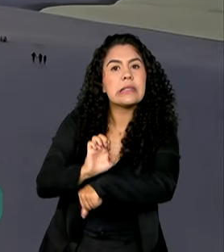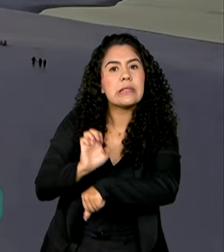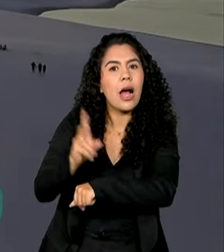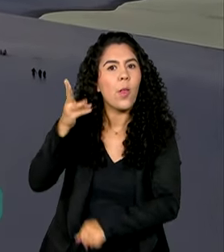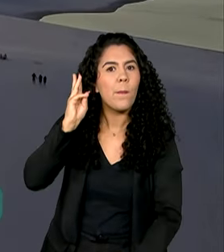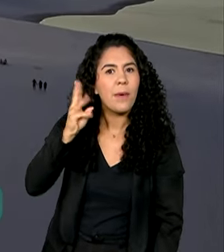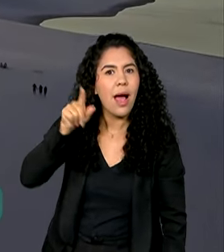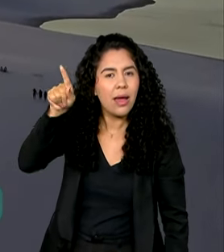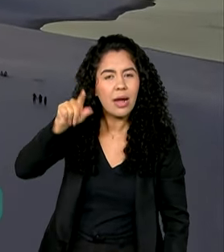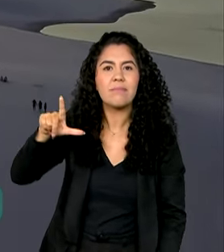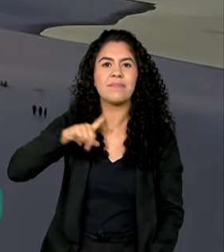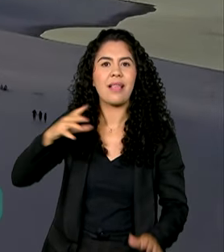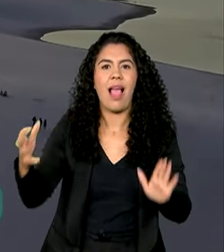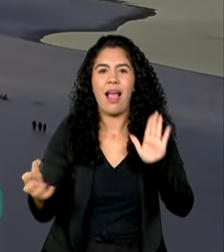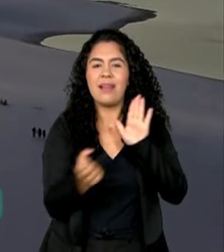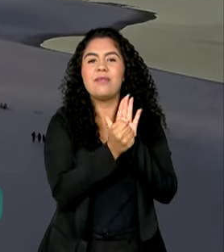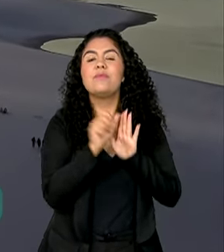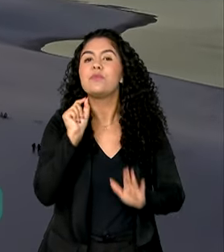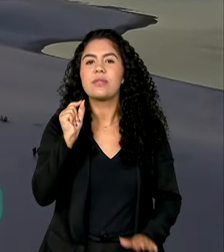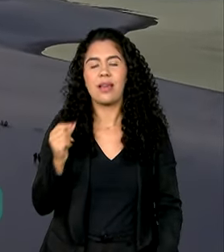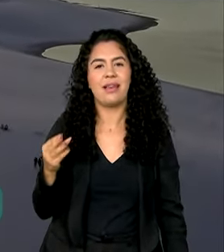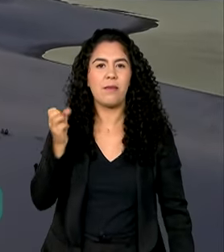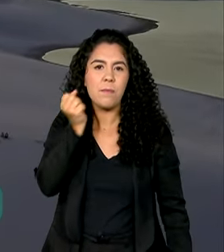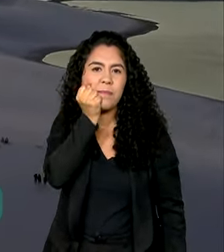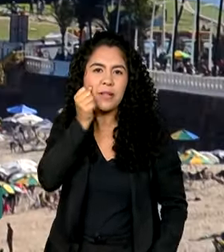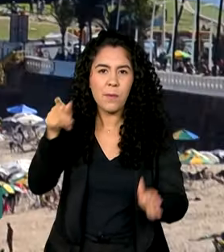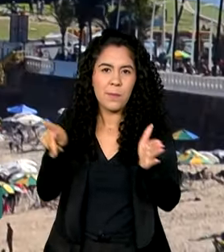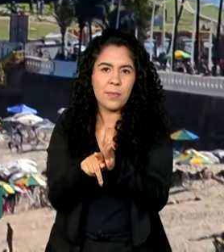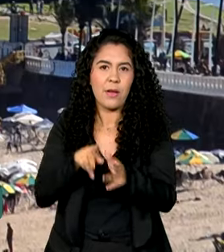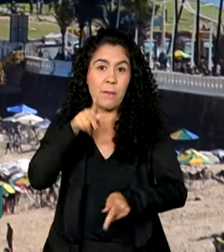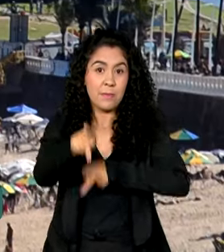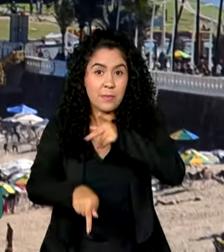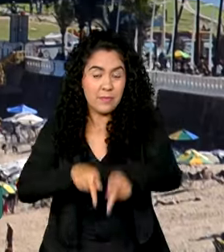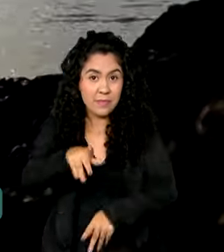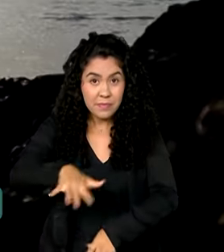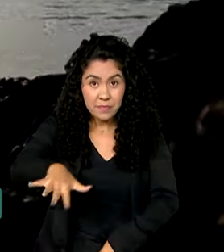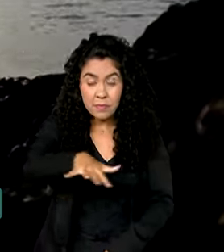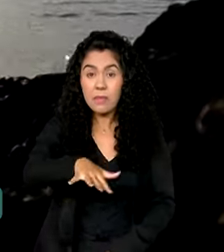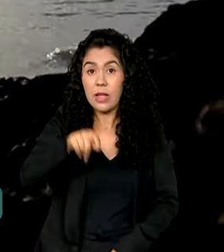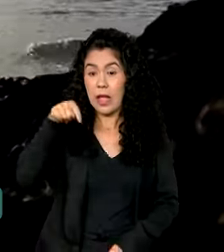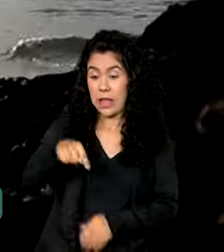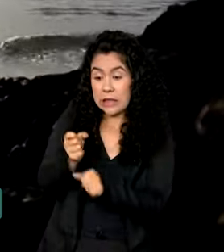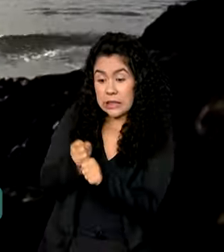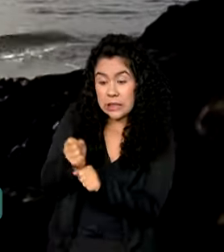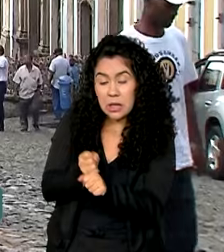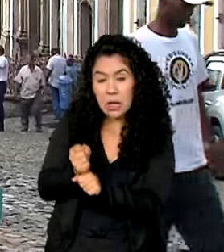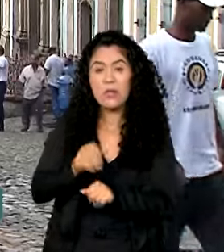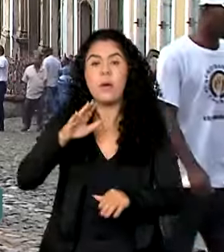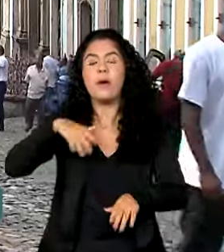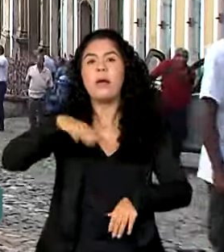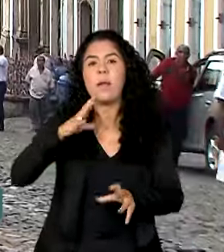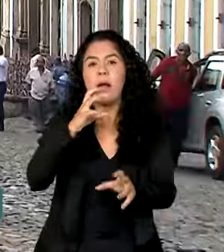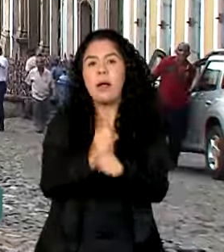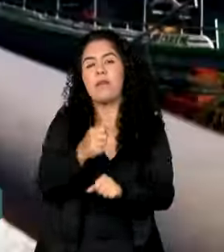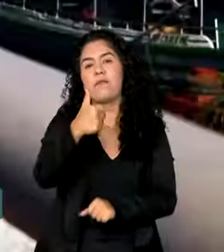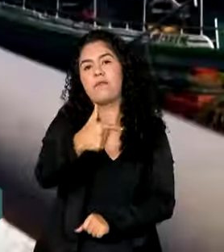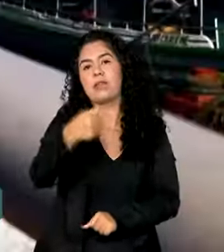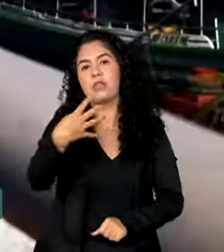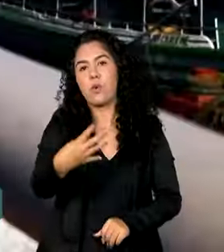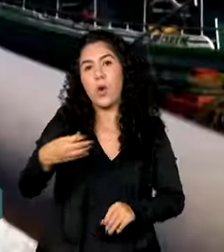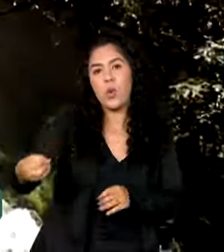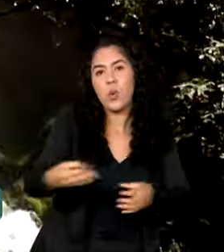ganhou o título de Patrimônio Natural da Humanidade. Só neste ano já foram adicionados 24